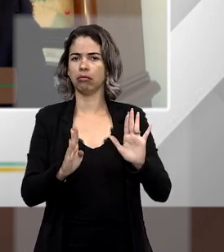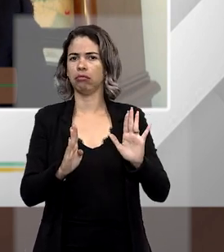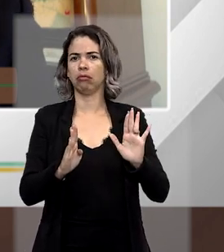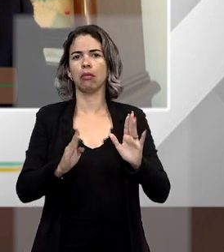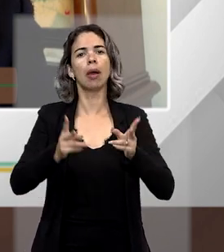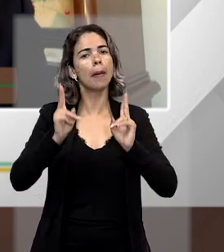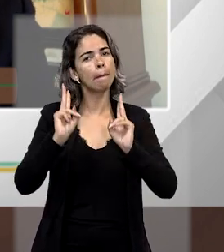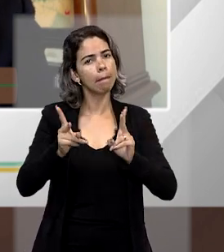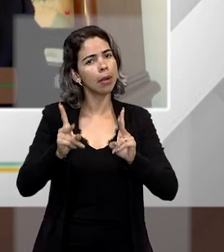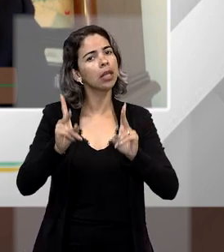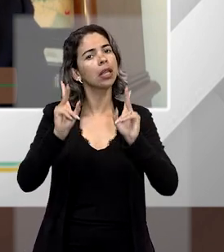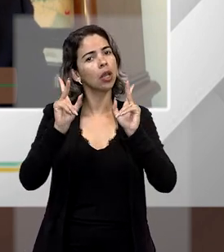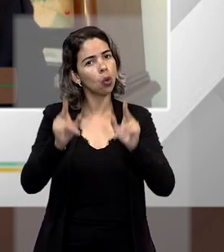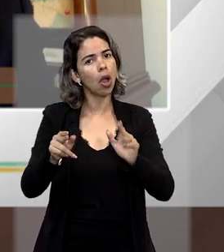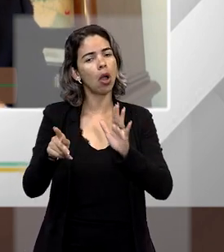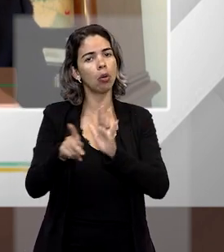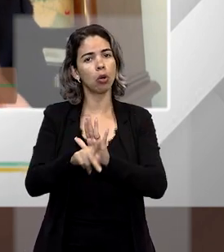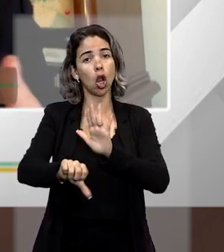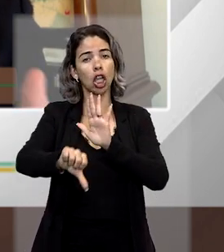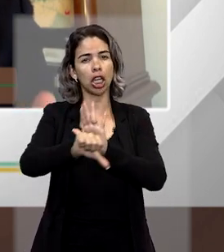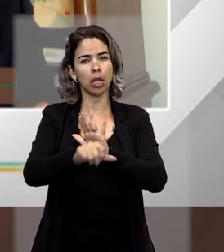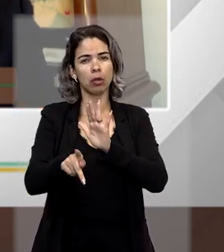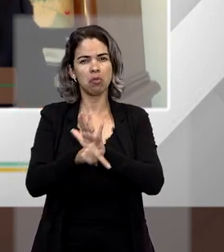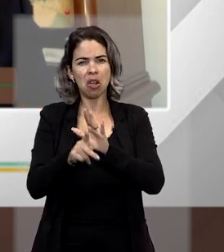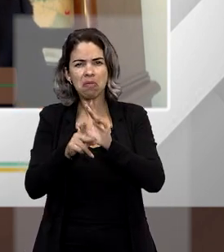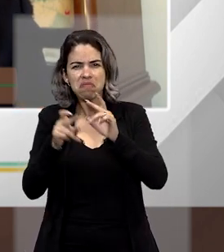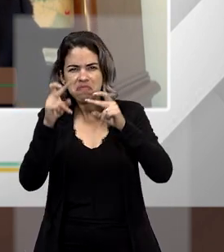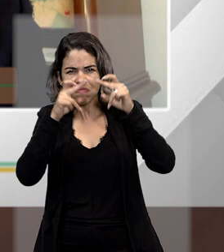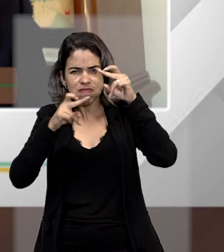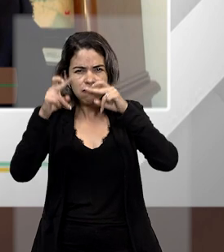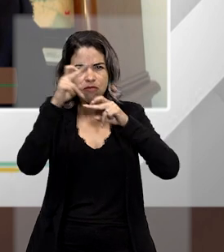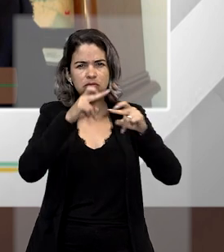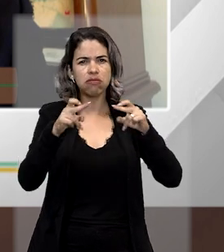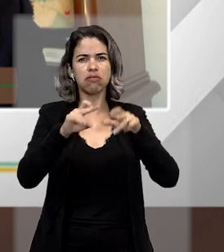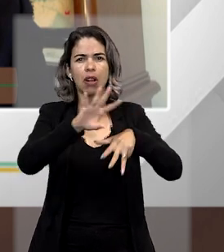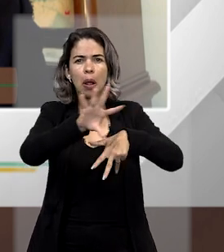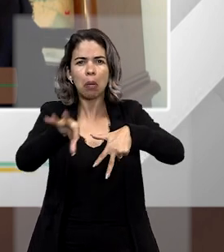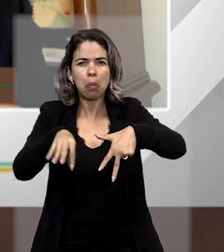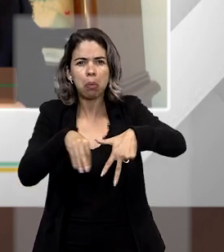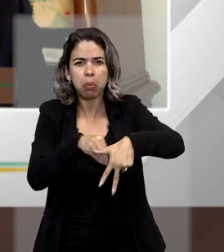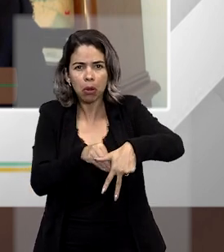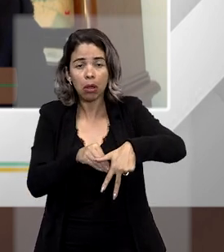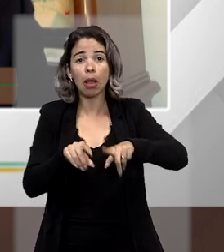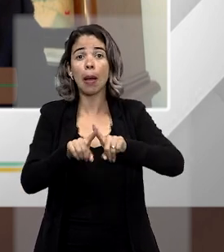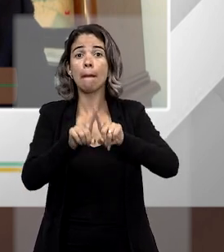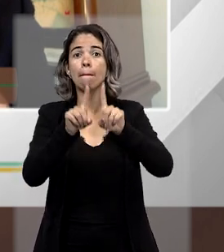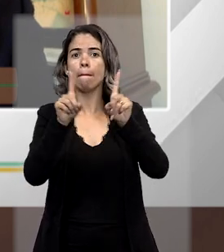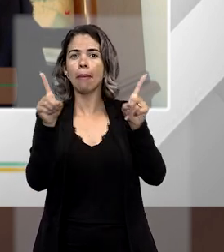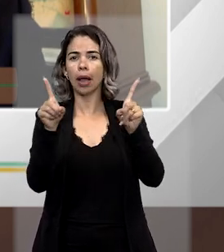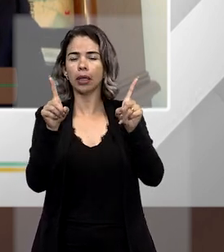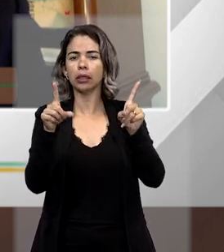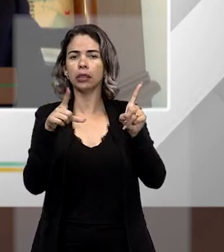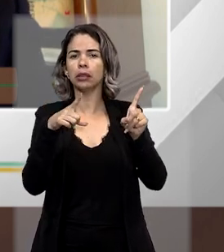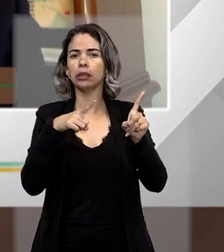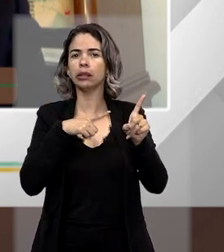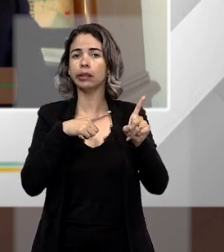mantido, assim como crime de espionagem, crime de sabotagem, mas